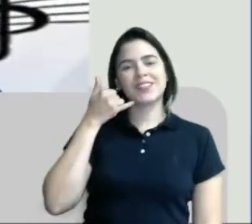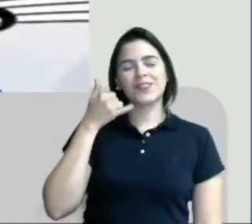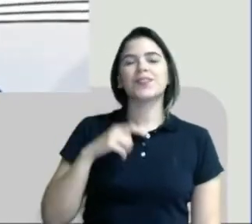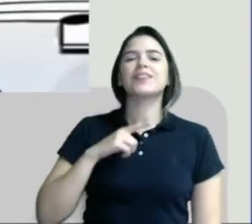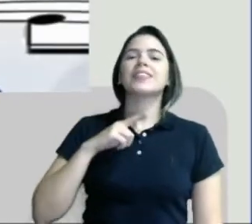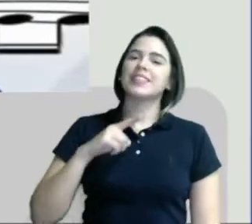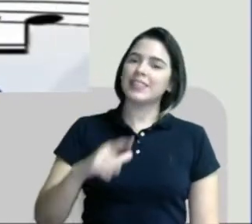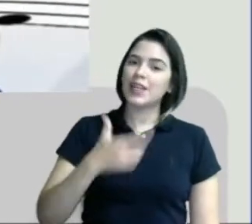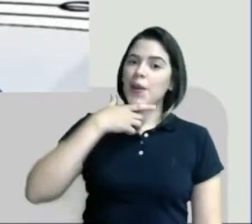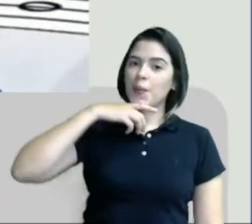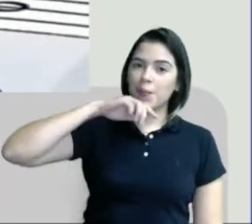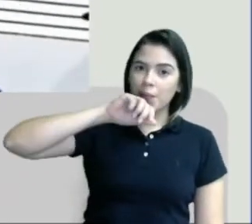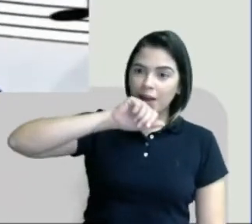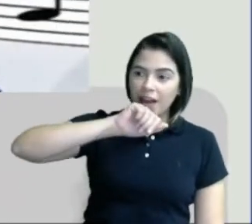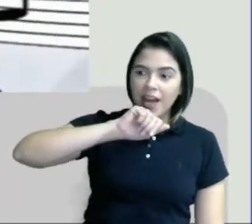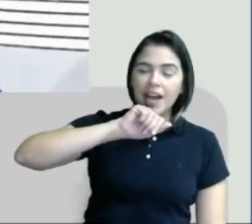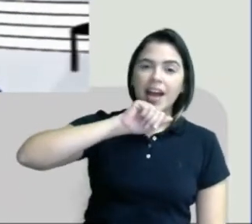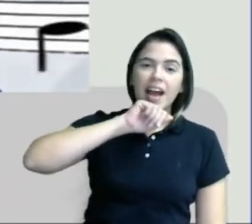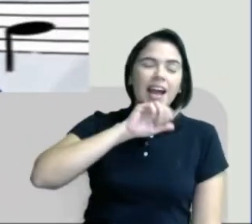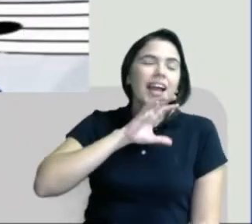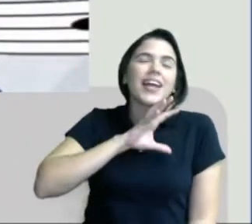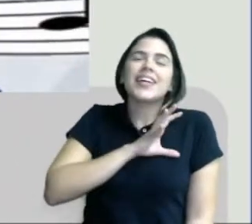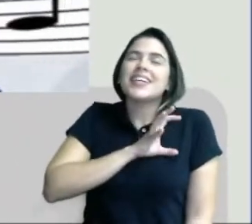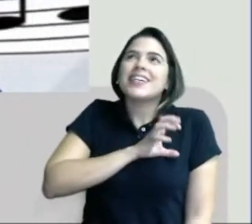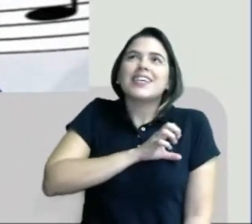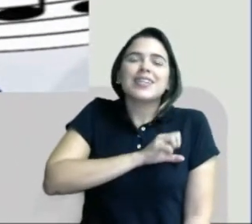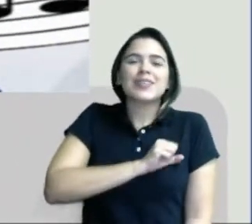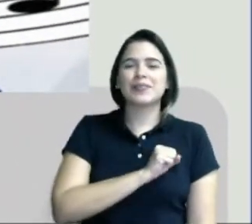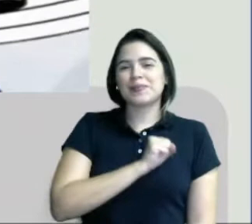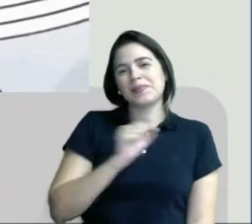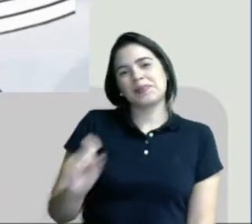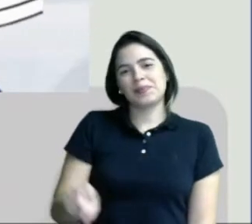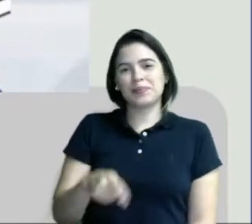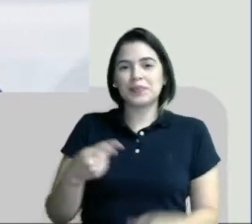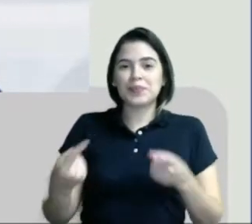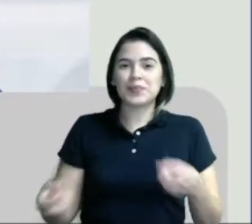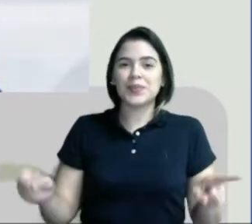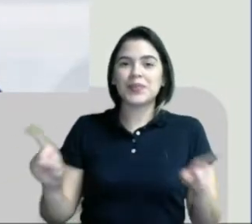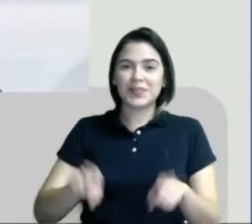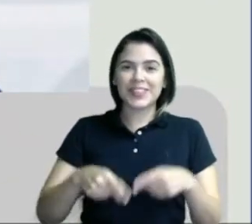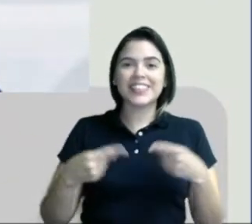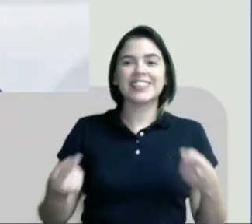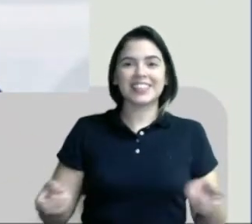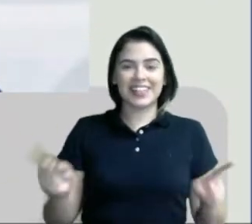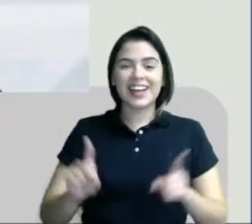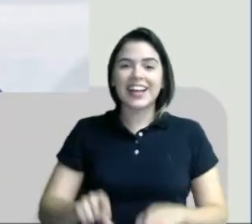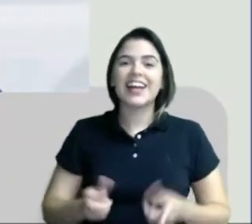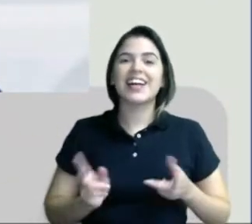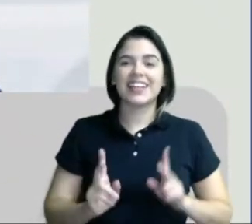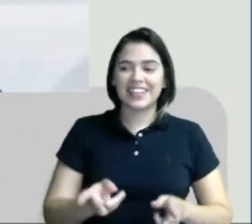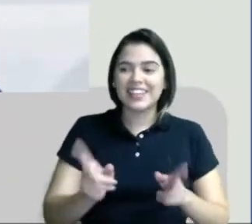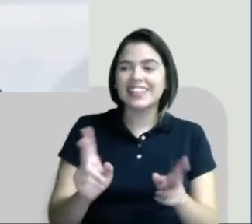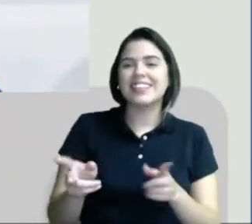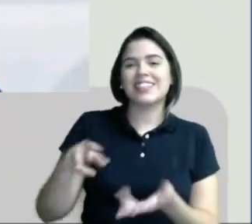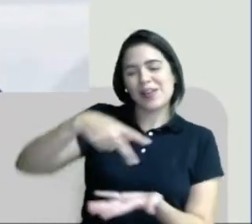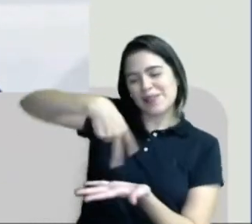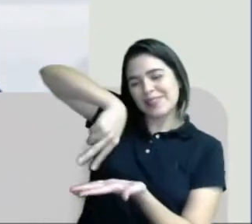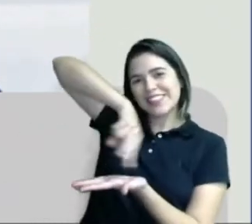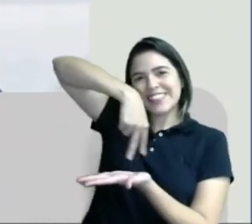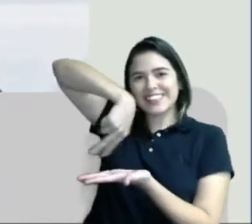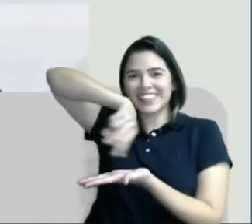Tem pai que adora música. E sempre entra na